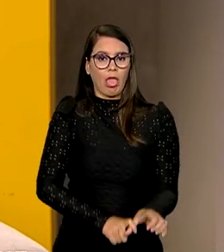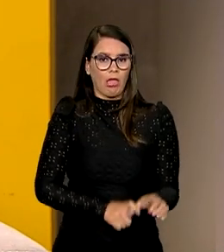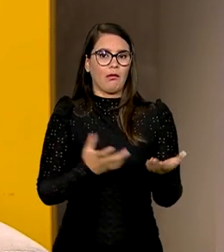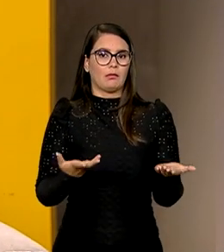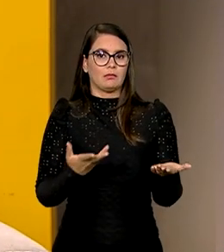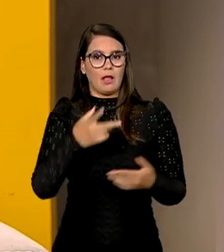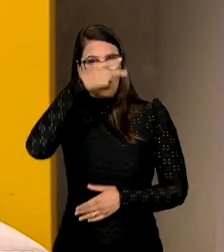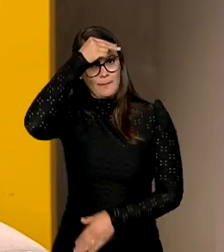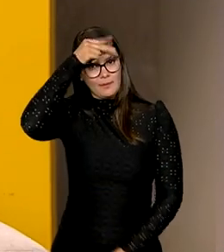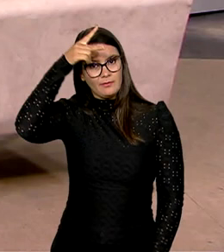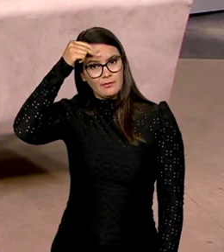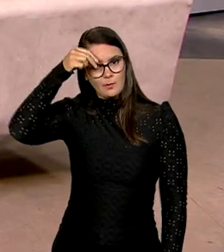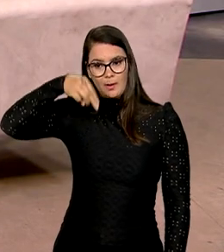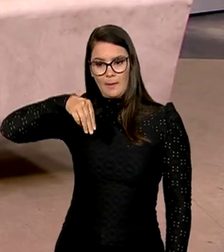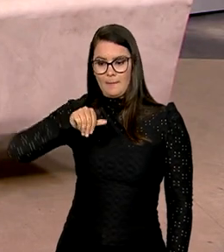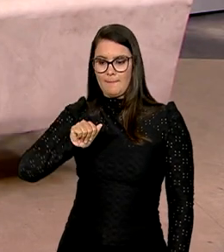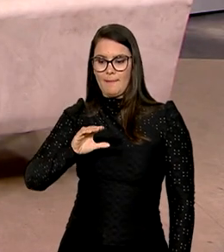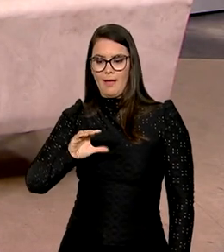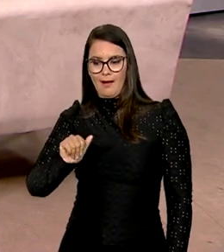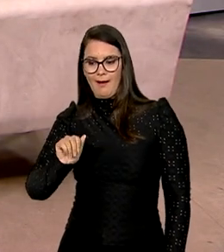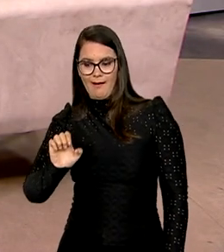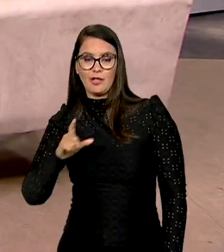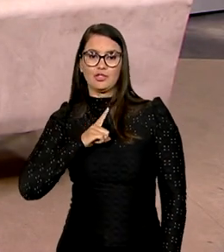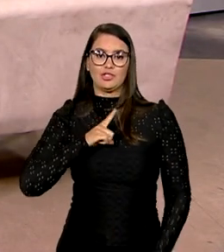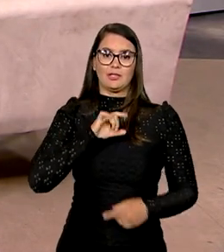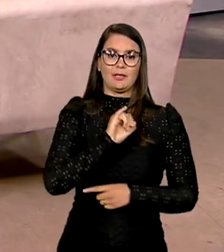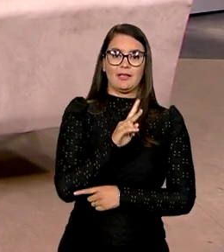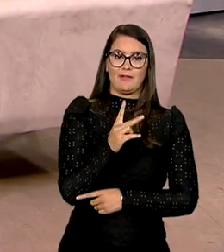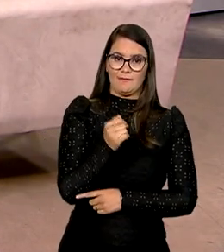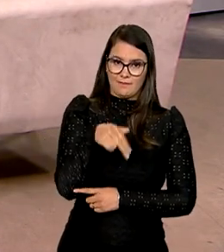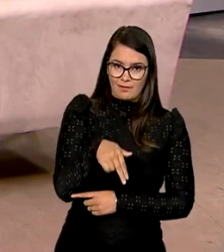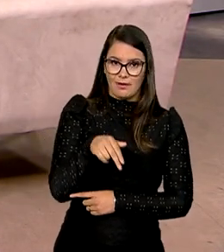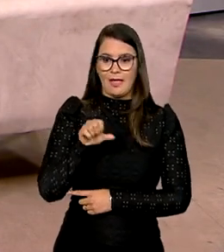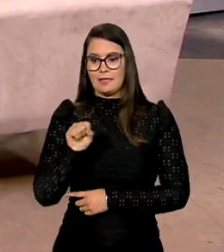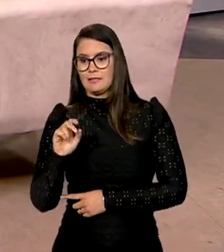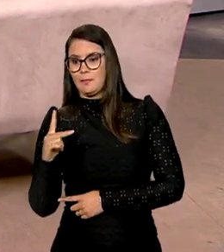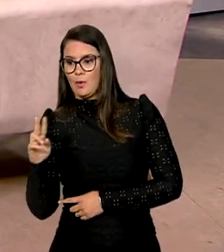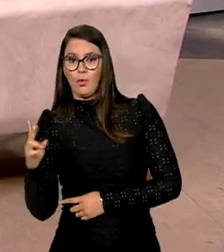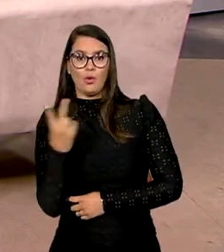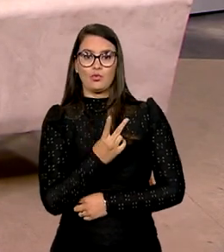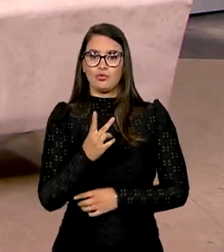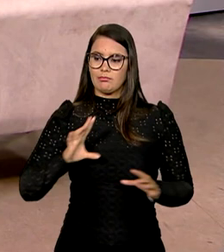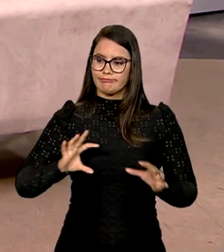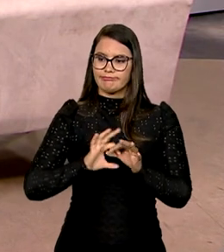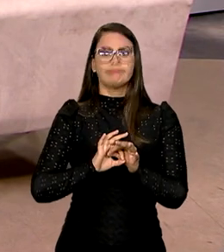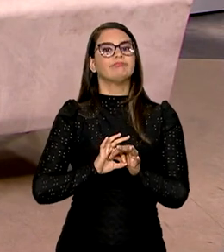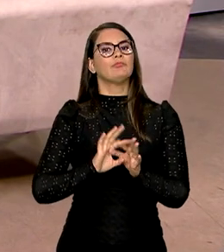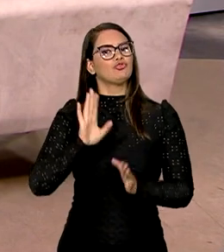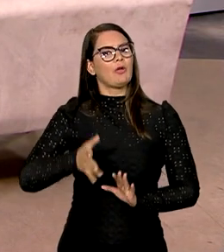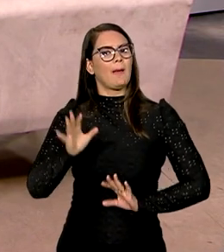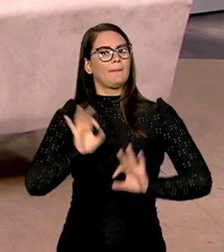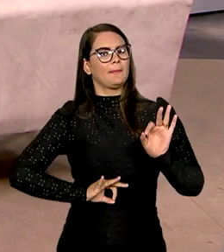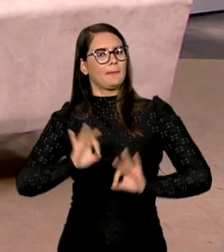prefeitura de Macaé. Então, lá estava presente o IFAM e o SPU. Conseguiu reunir os dois no mesmo tempo, já se